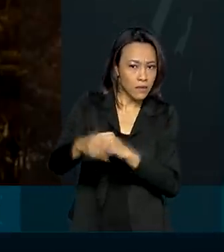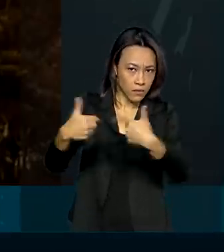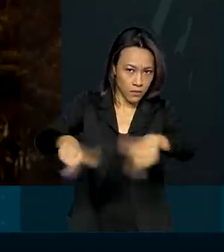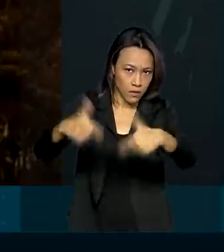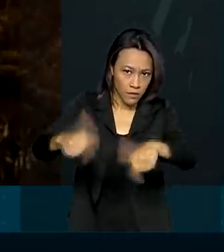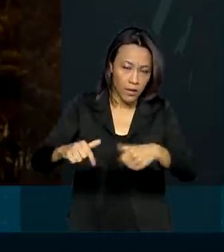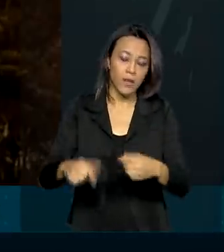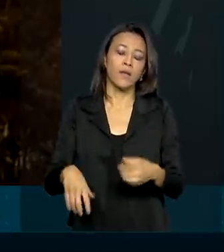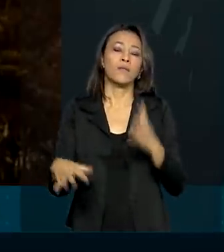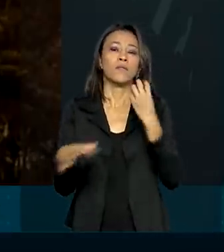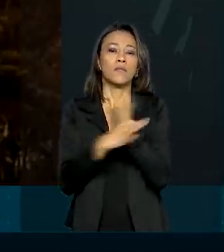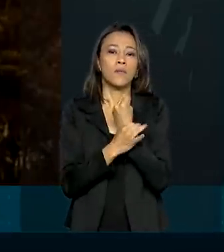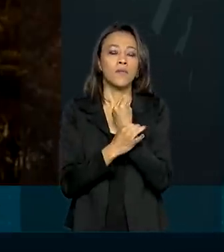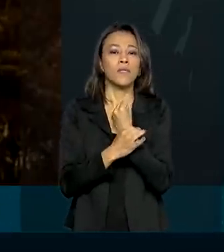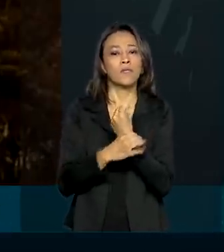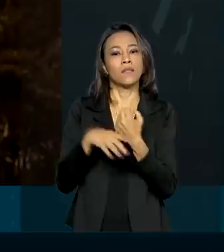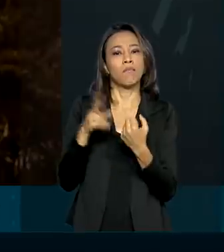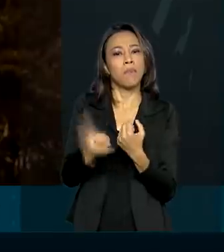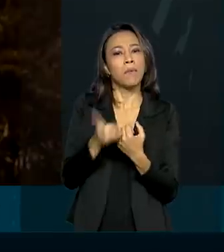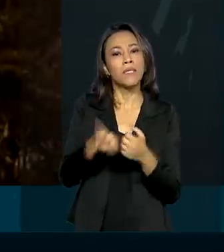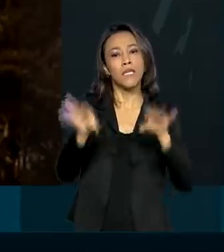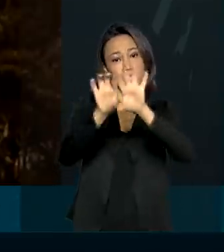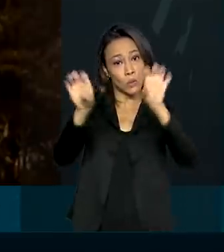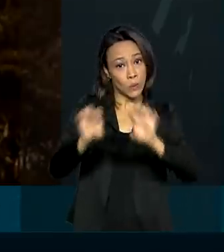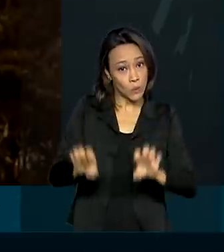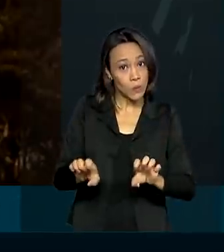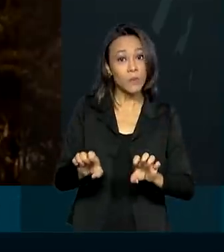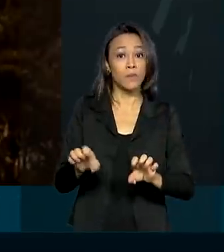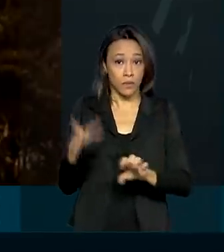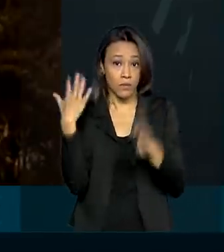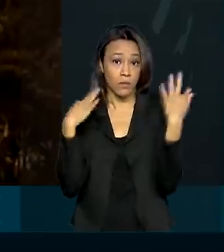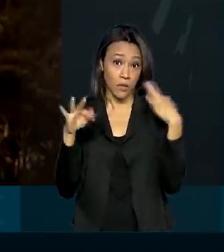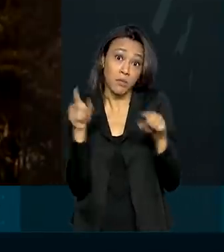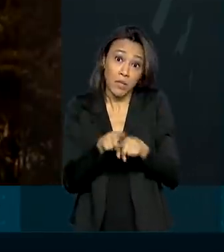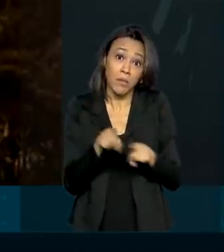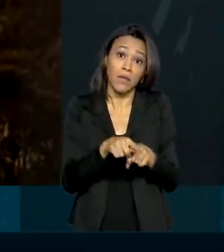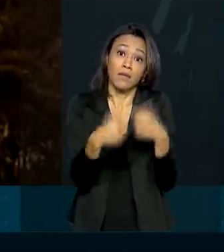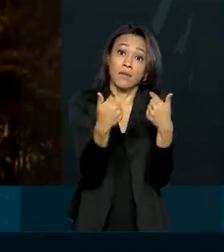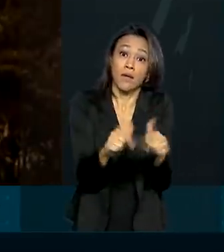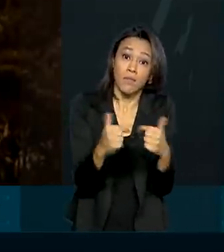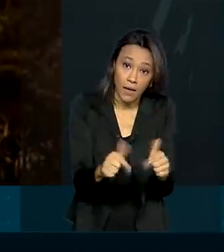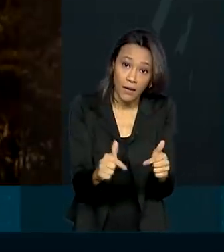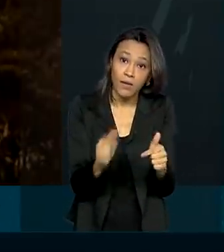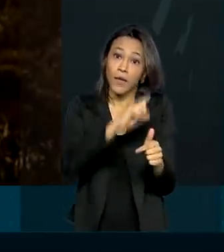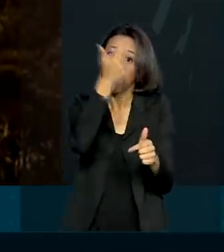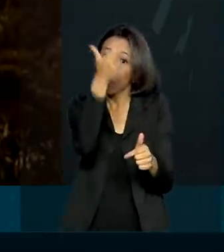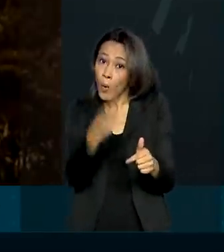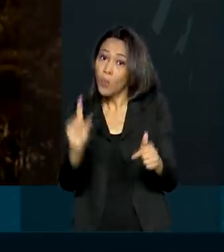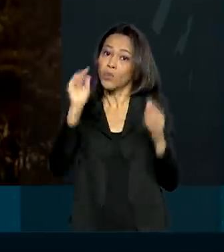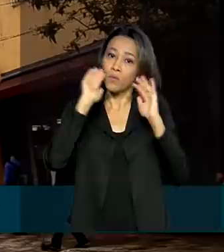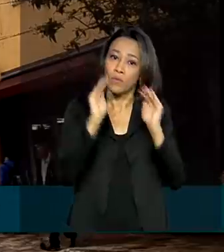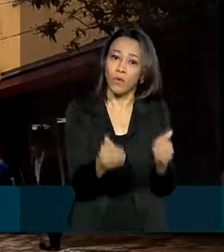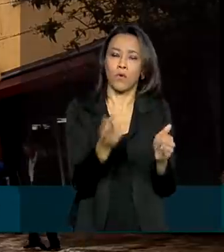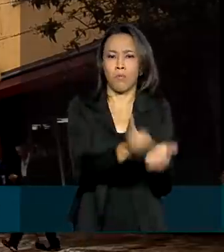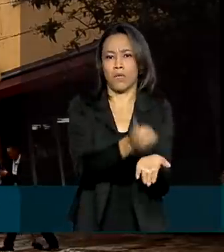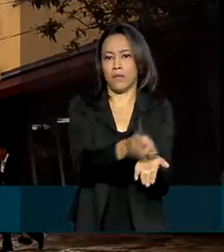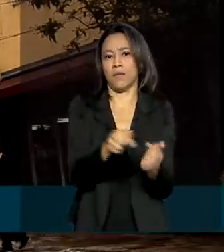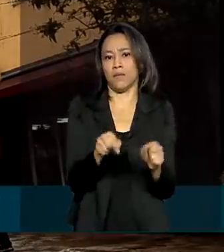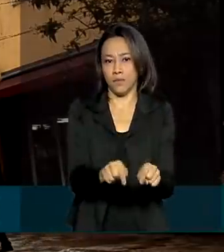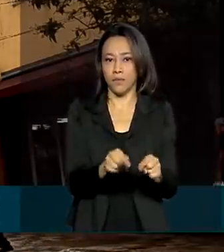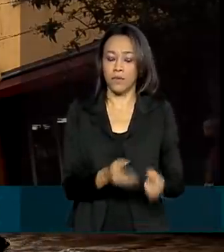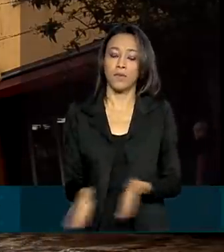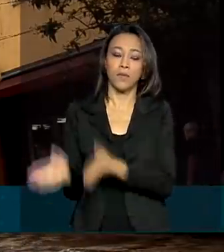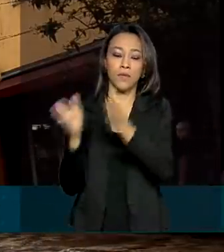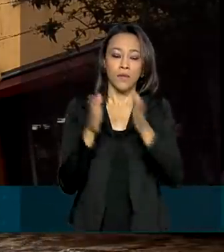estrutura para que a cadeia produtiva do turismo não pare. E empregos é o outro foco, manter a emprego e renda. Segundo o